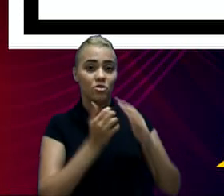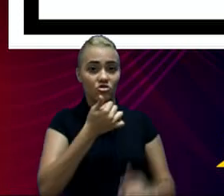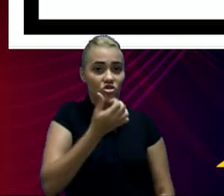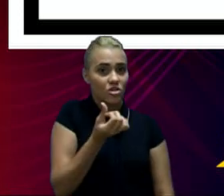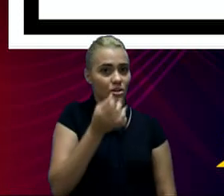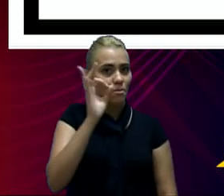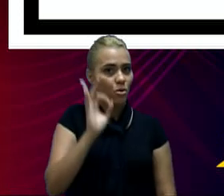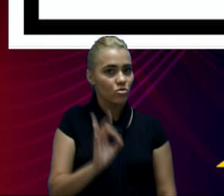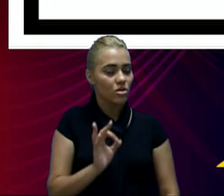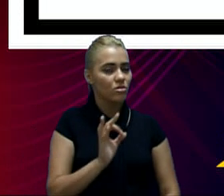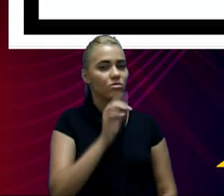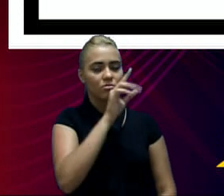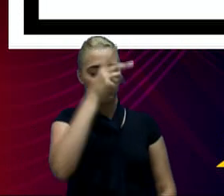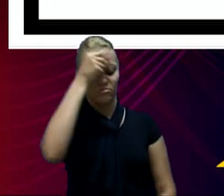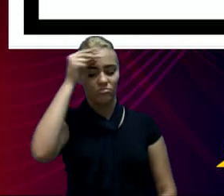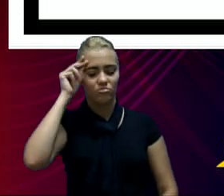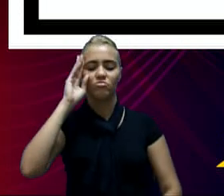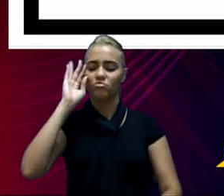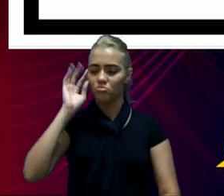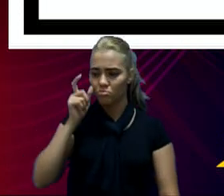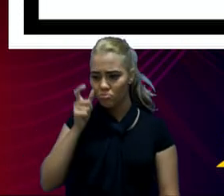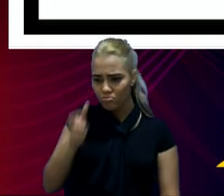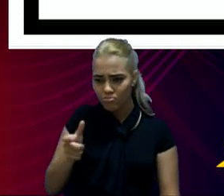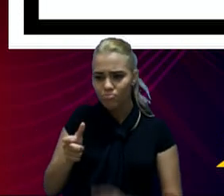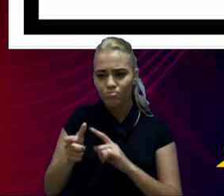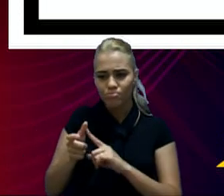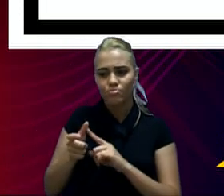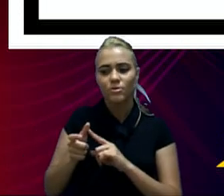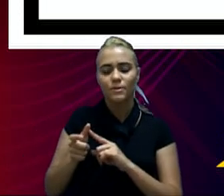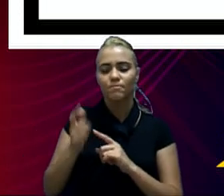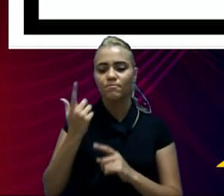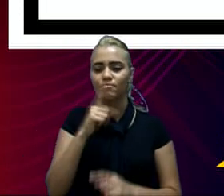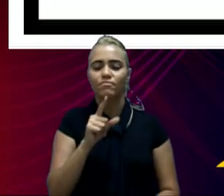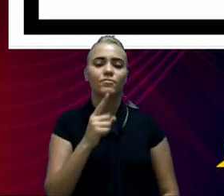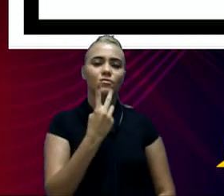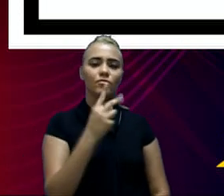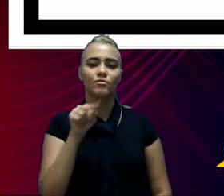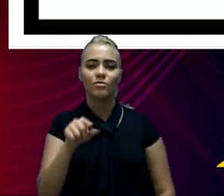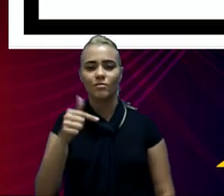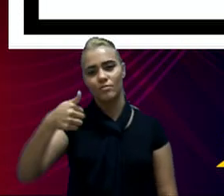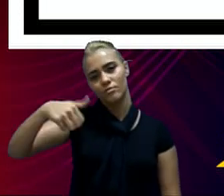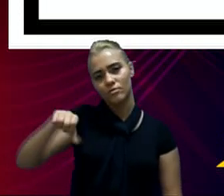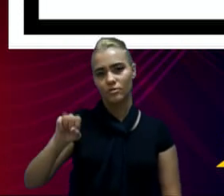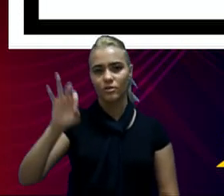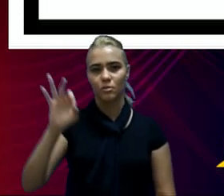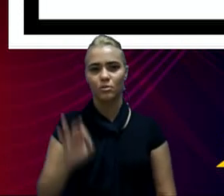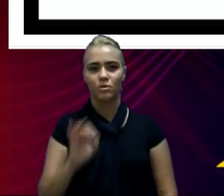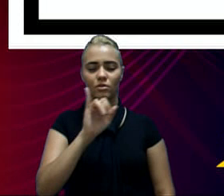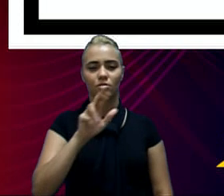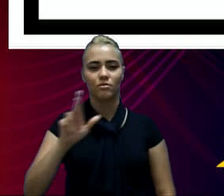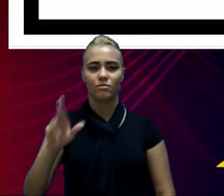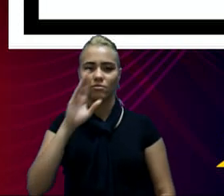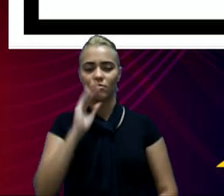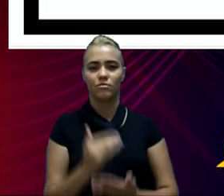estava operando, então, no terceiro e trimestre, com 2,78% da receita corrente líquida.